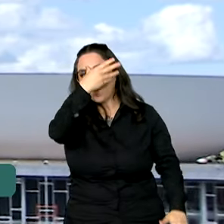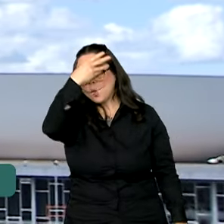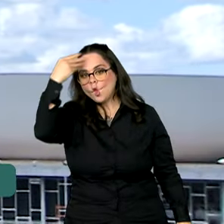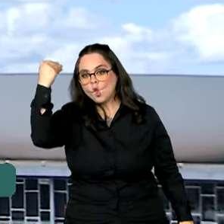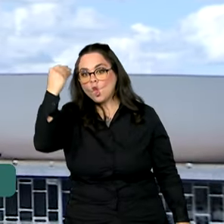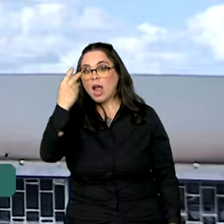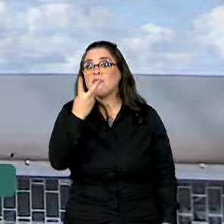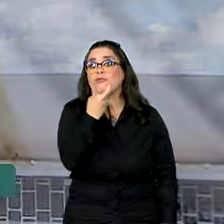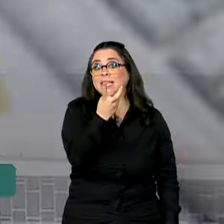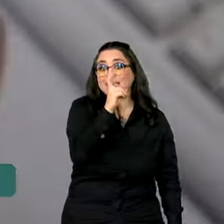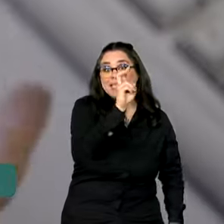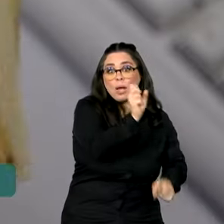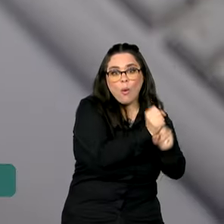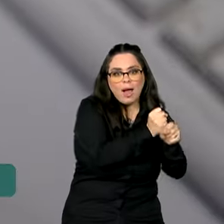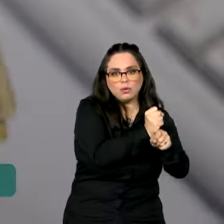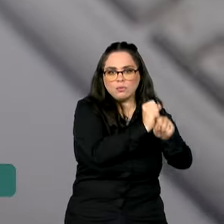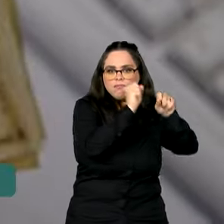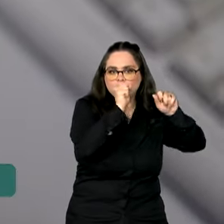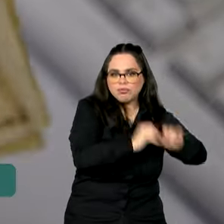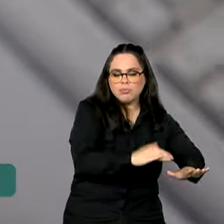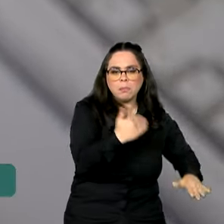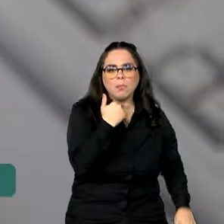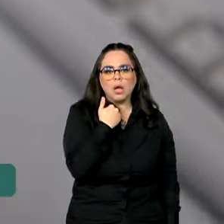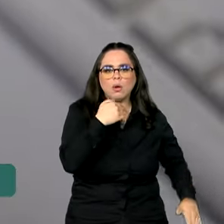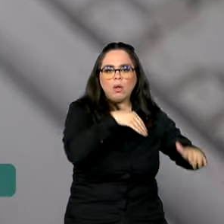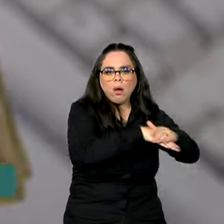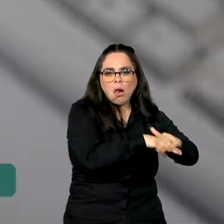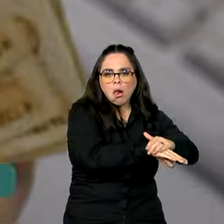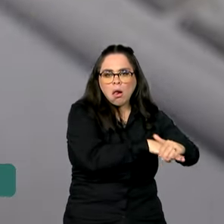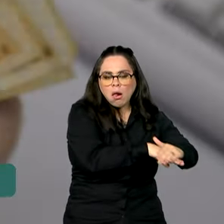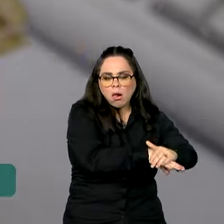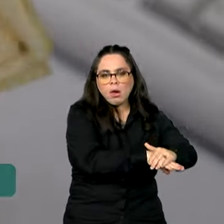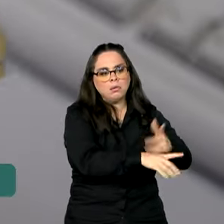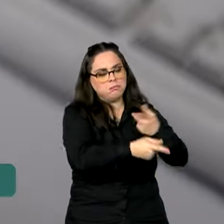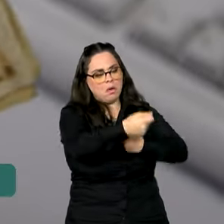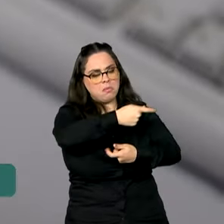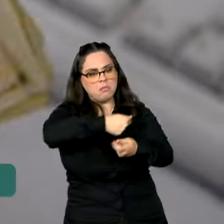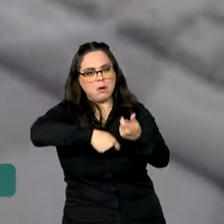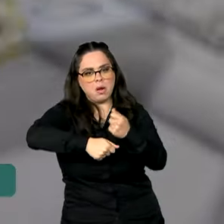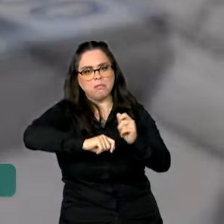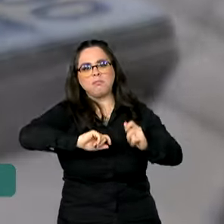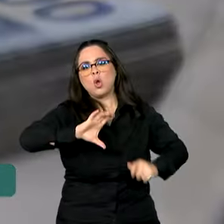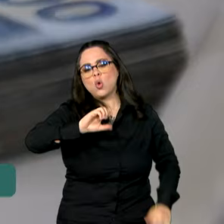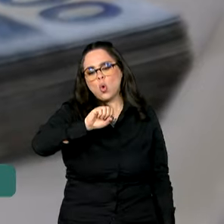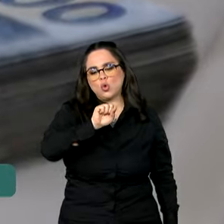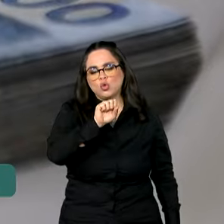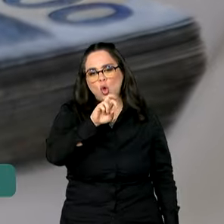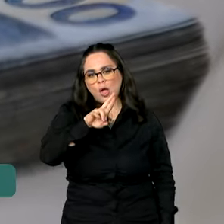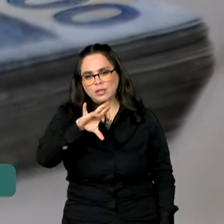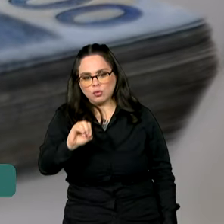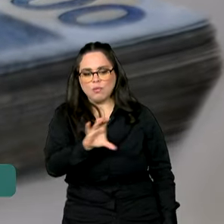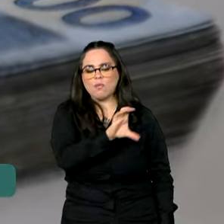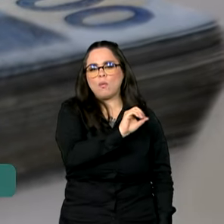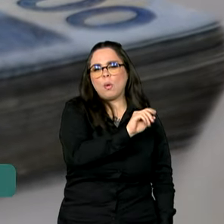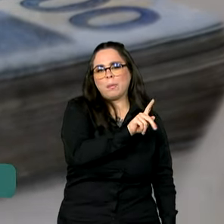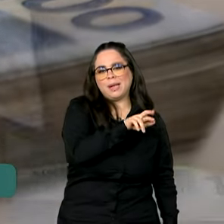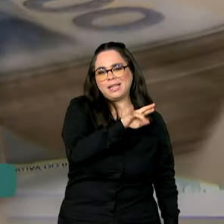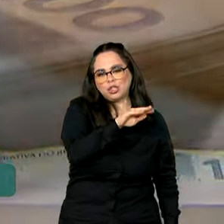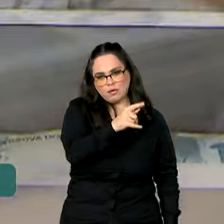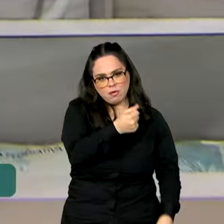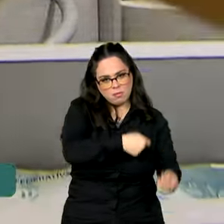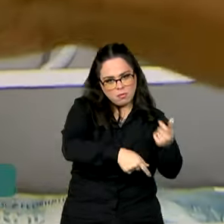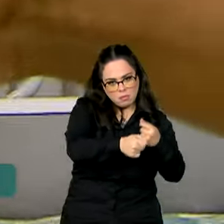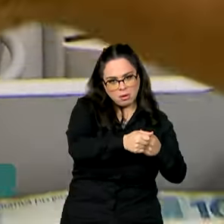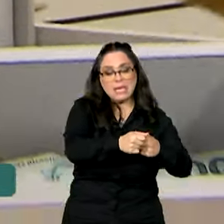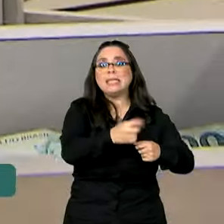por mais de 25 anos em contas bancárias, administradoras de consórcio, cooperativas, financeiras